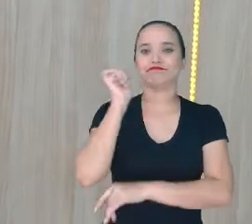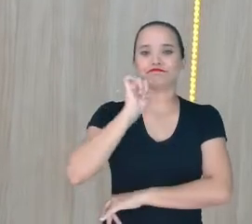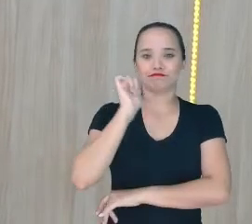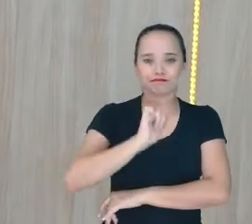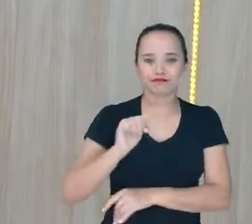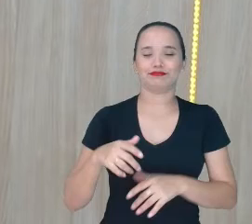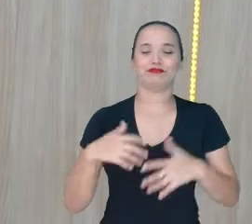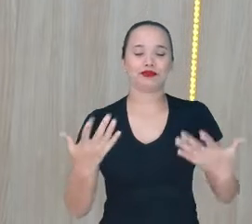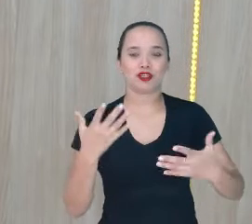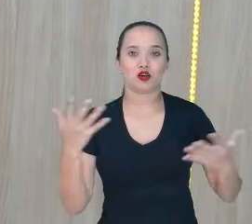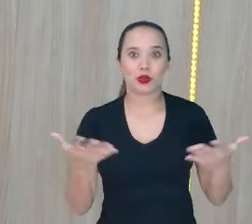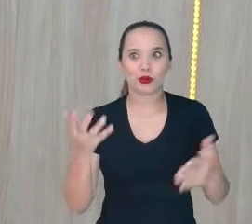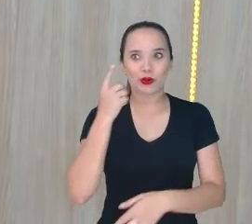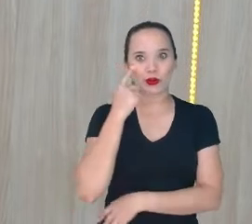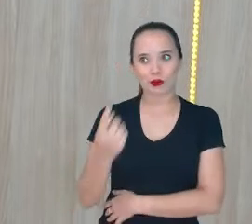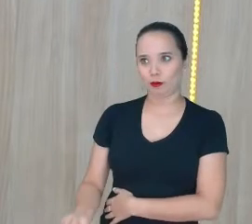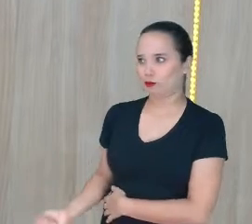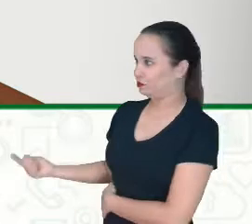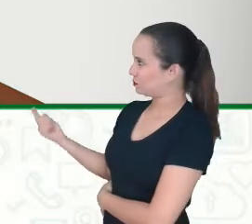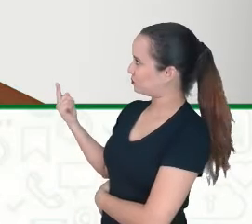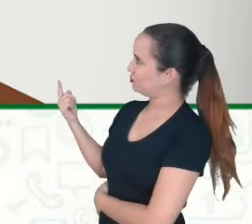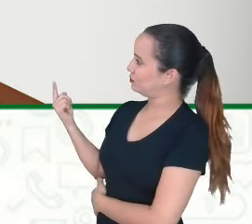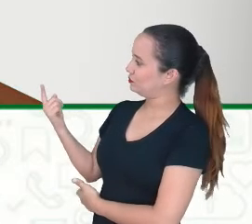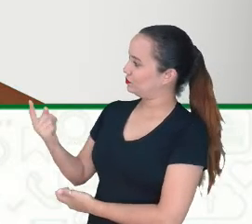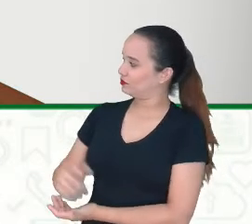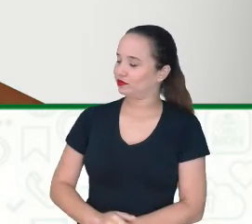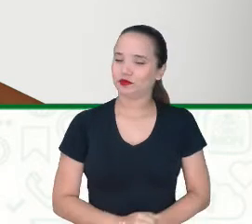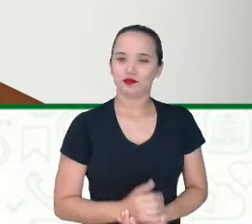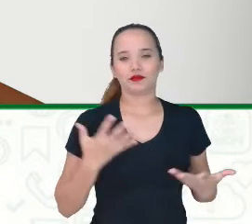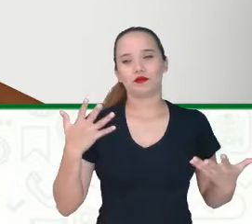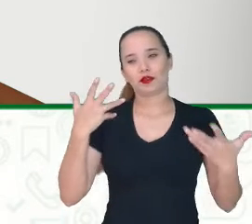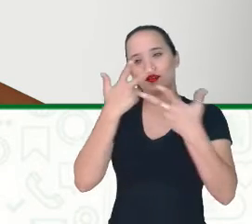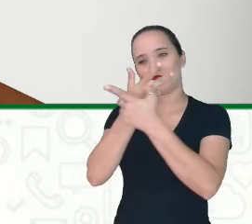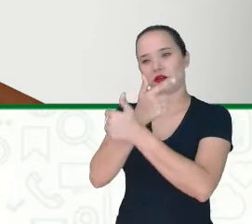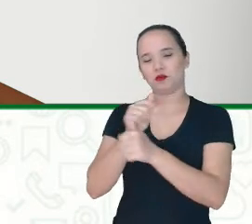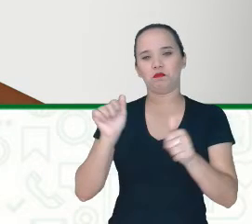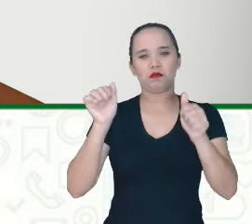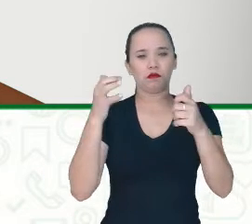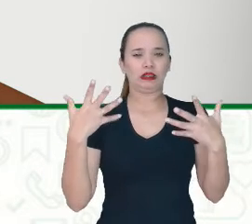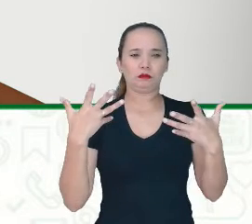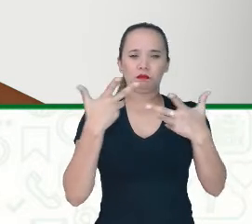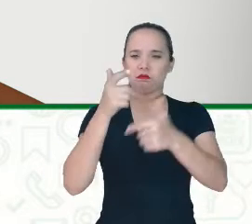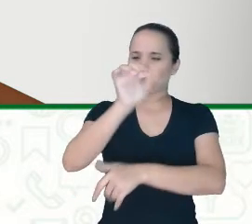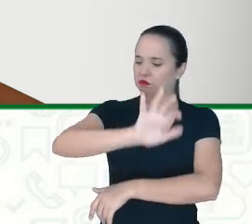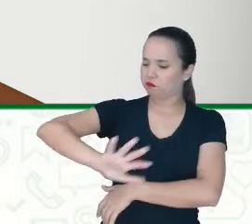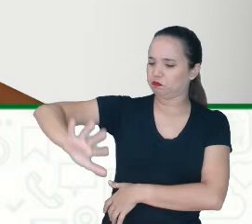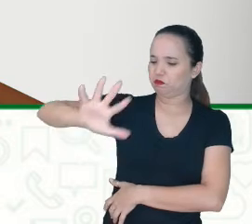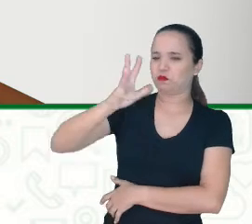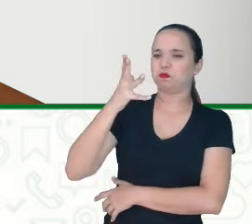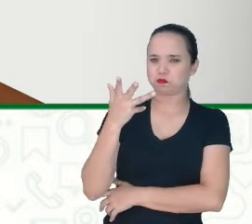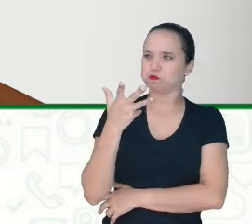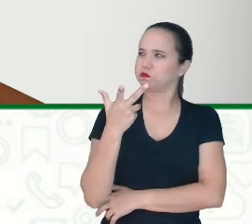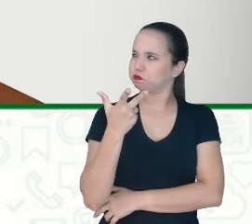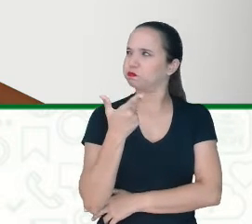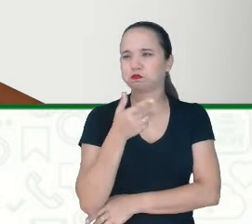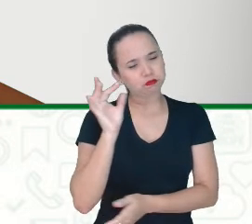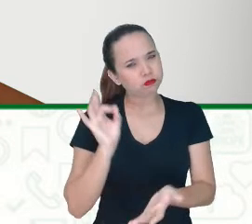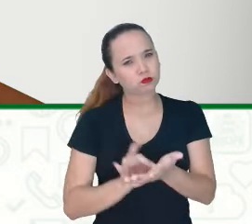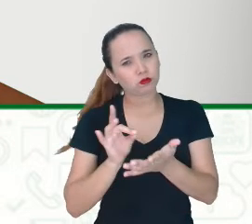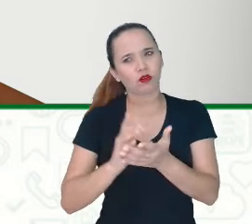aqui A primeira frase Que chega na sua tela Olha só Professora Que imagem linda Formando até um coração Com várias